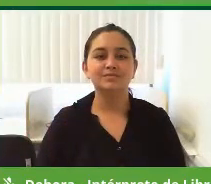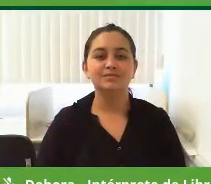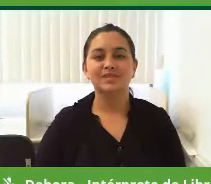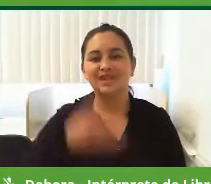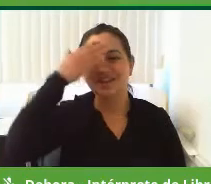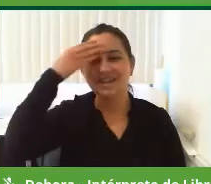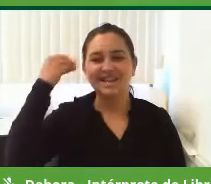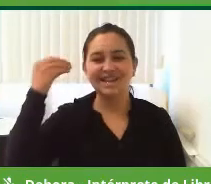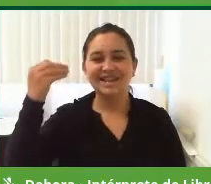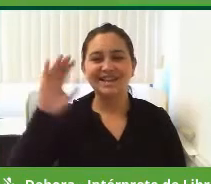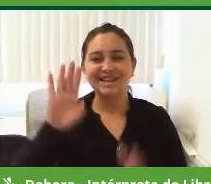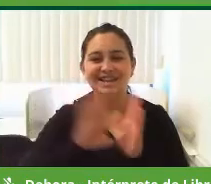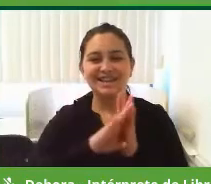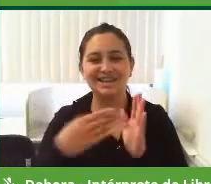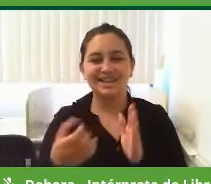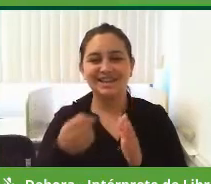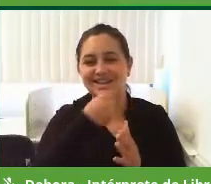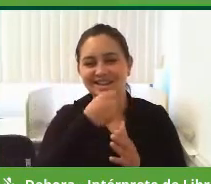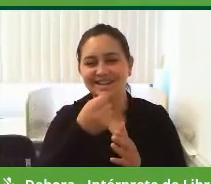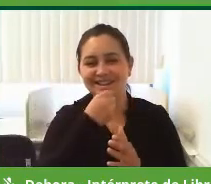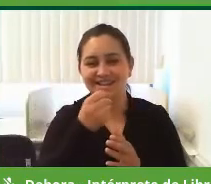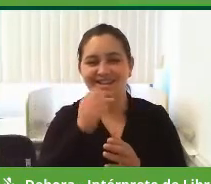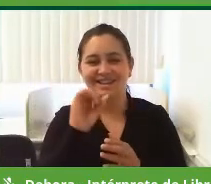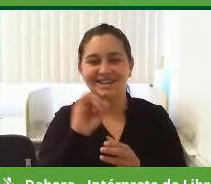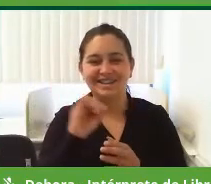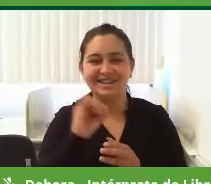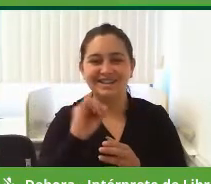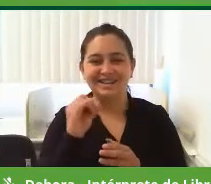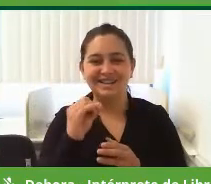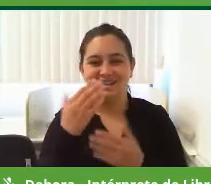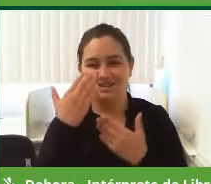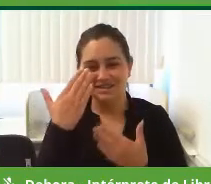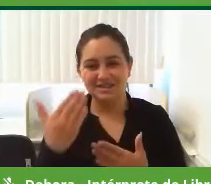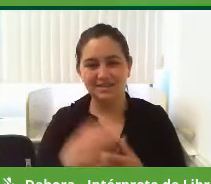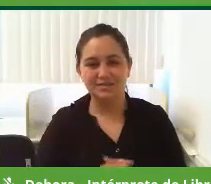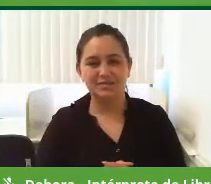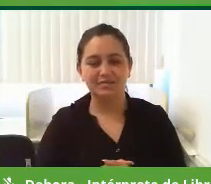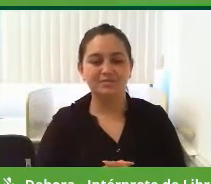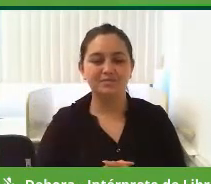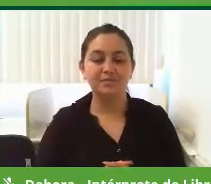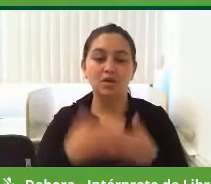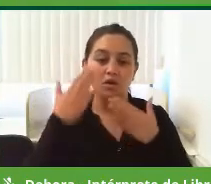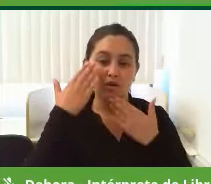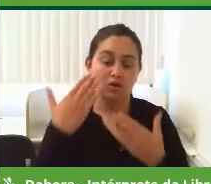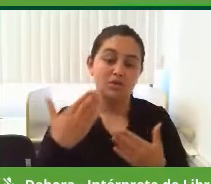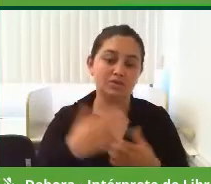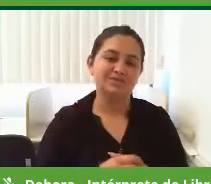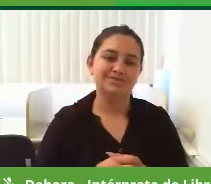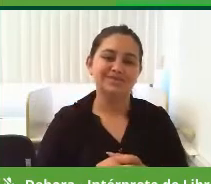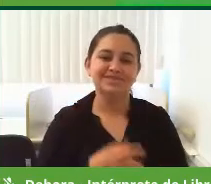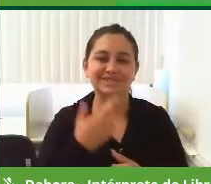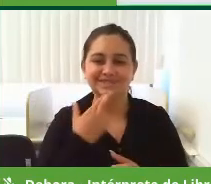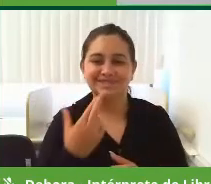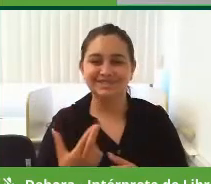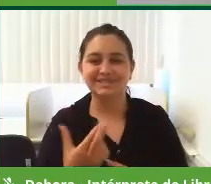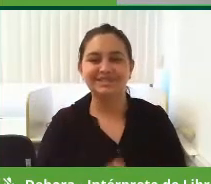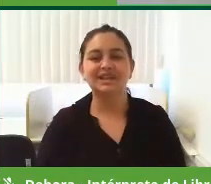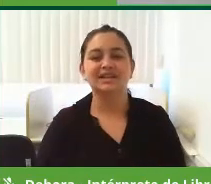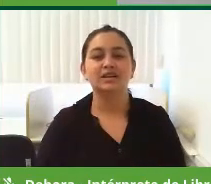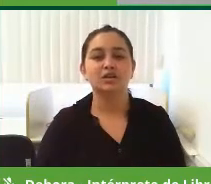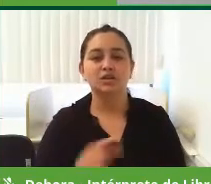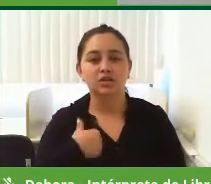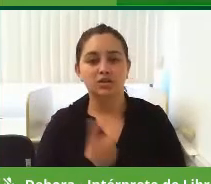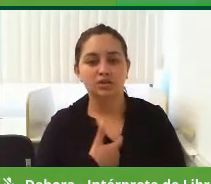Esqueci de abrir a minha câmera, o meu microfone, perdão. Candidato, muito obrigado pela sua resposta,